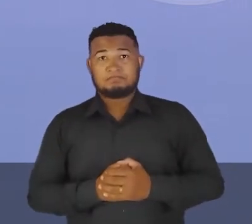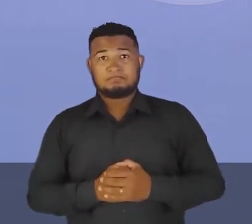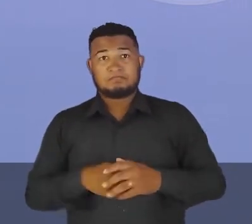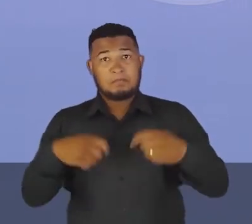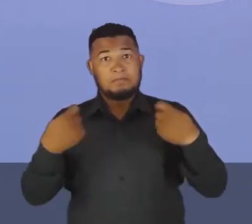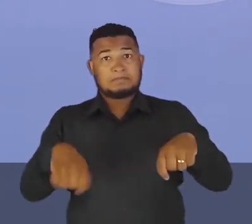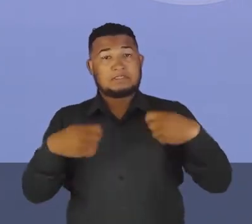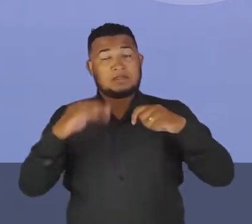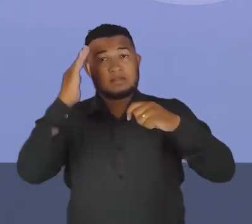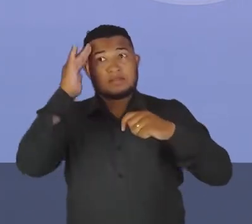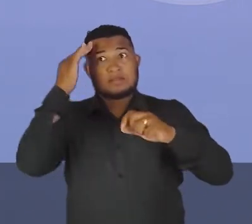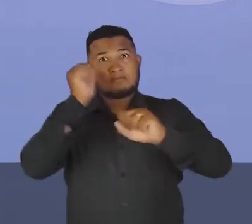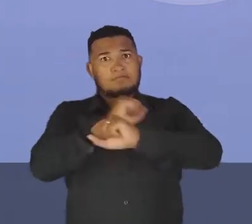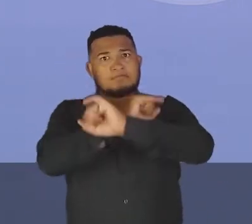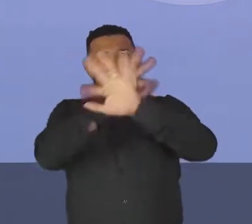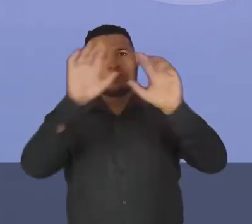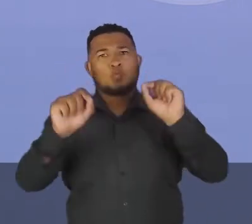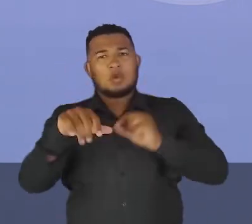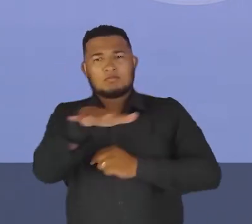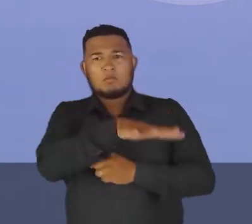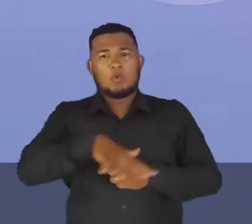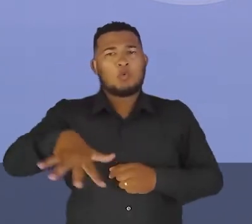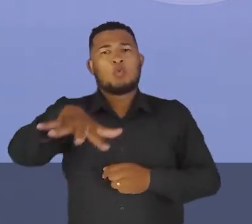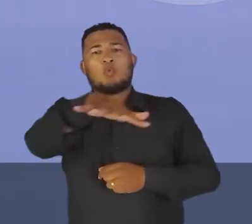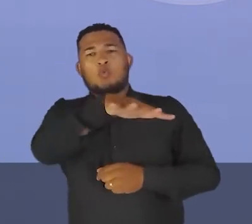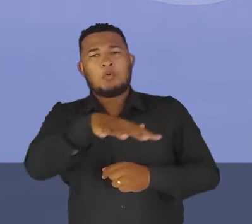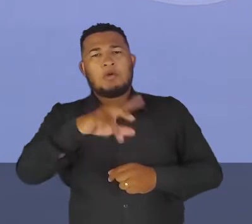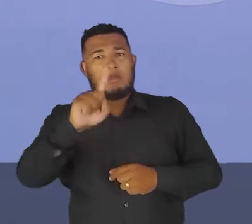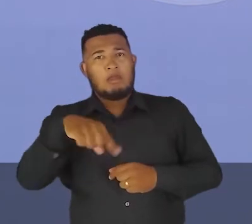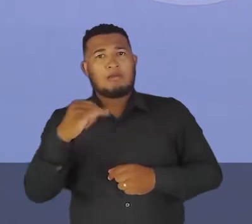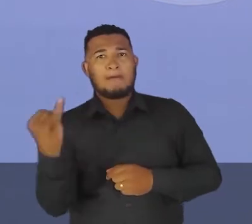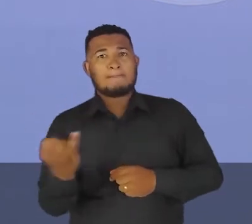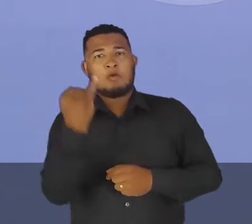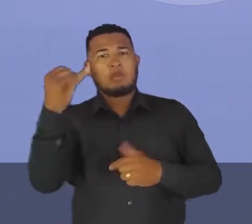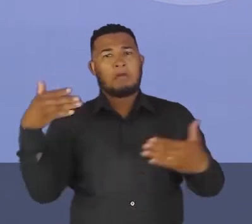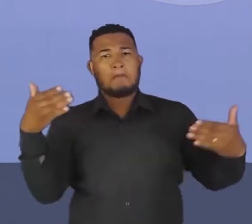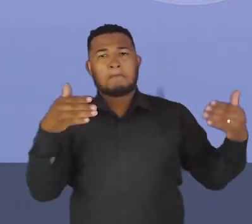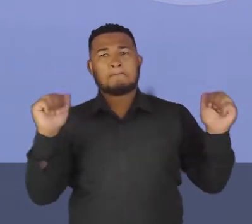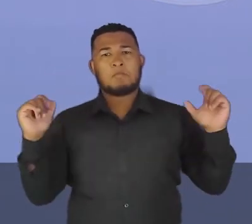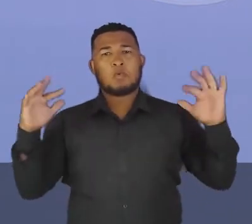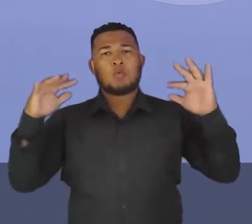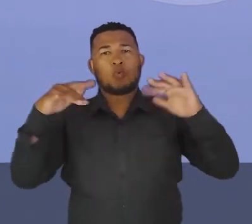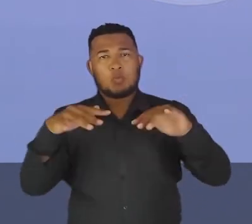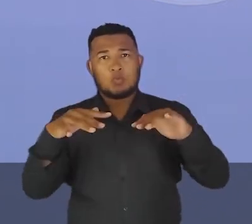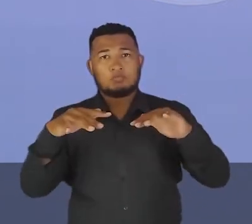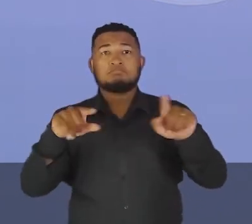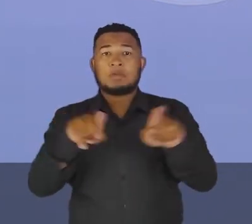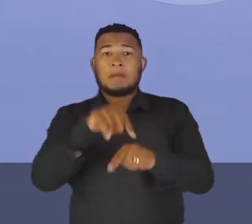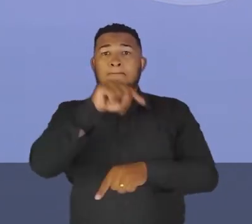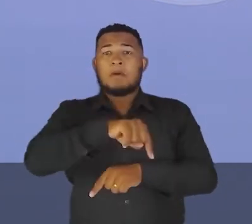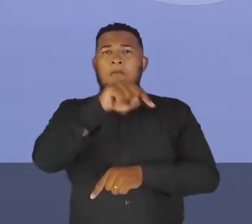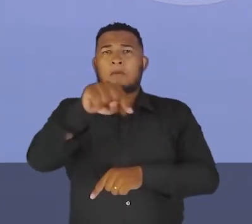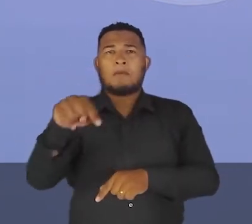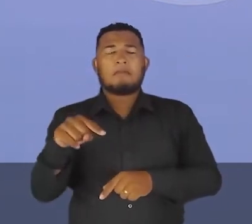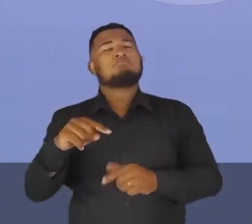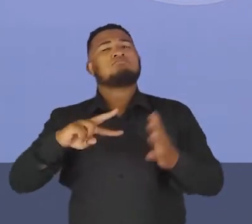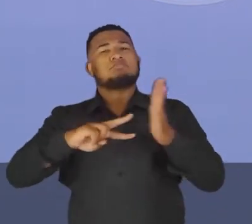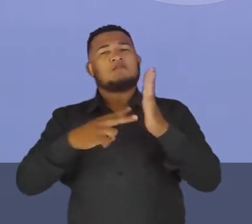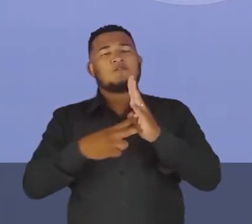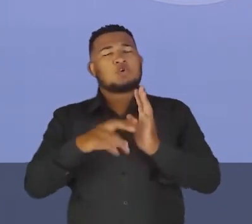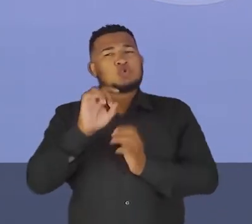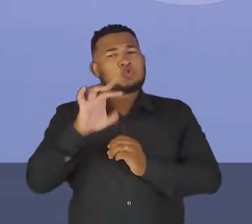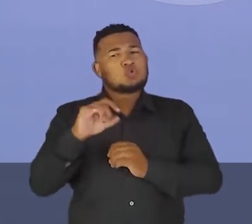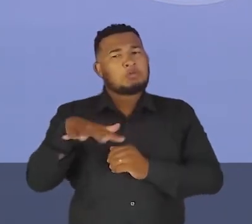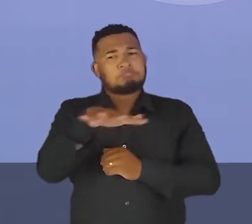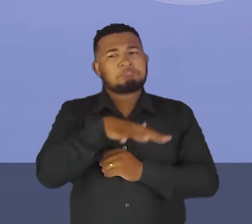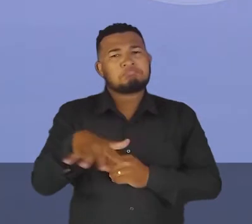a ocupação física, né? Ela não é só importante a ocupação física, né? A ocupação do espaço, ela está para além da ideia